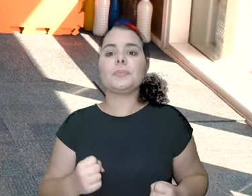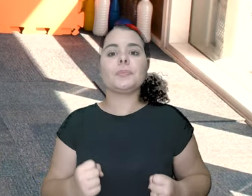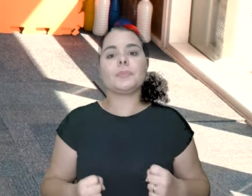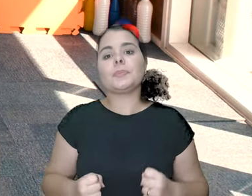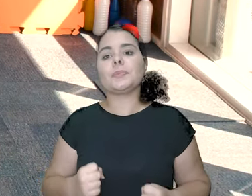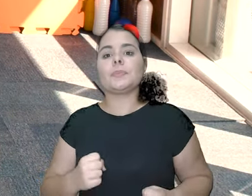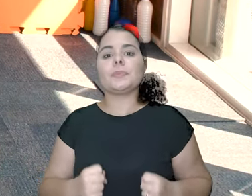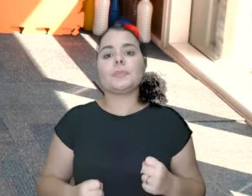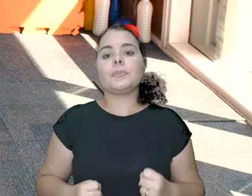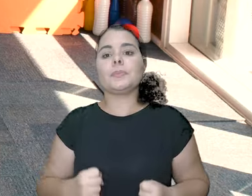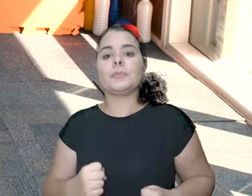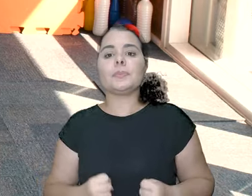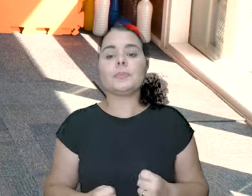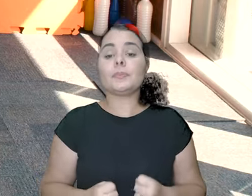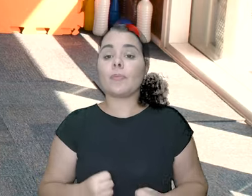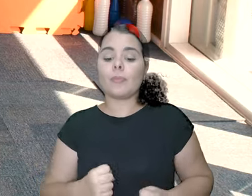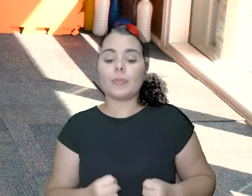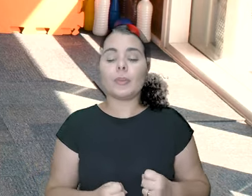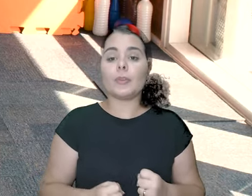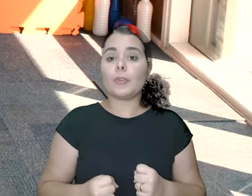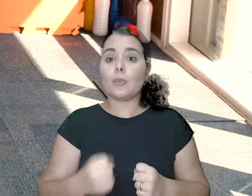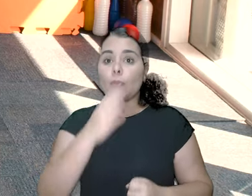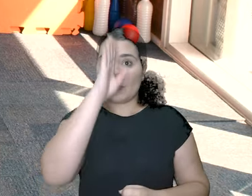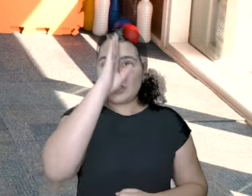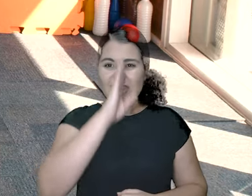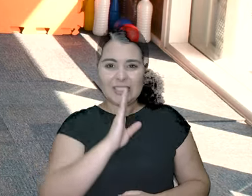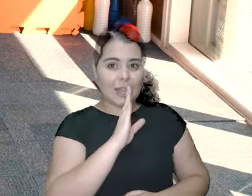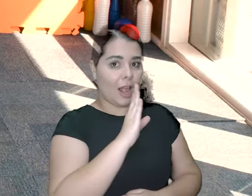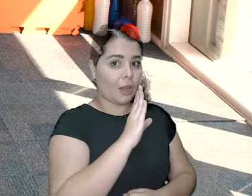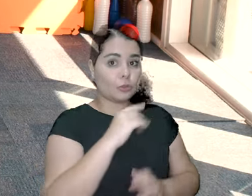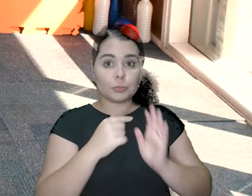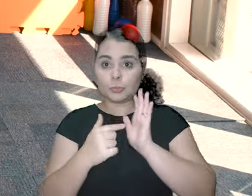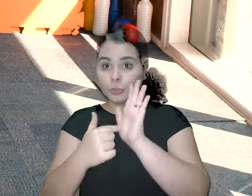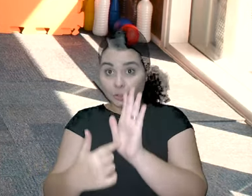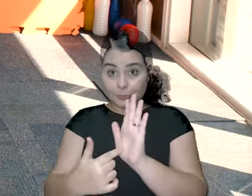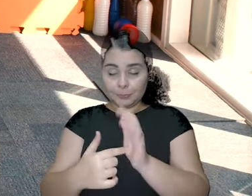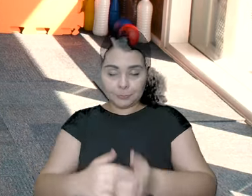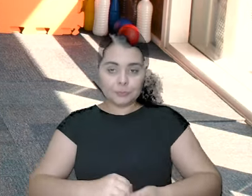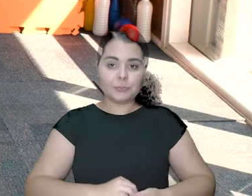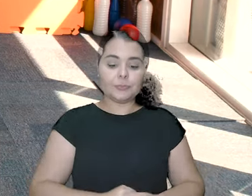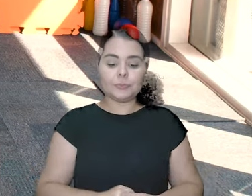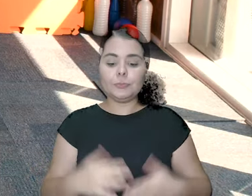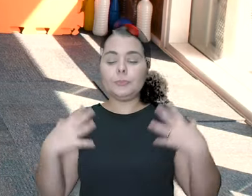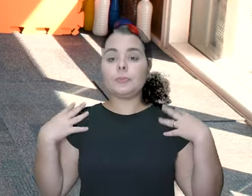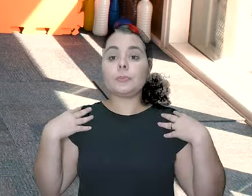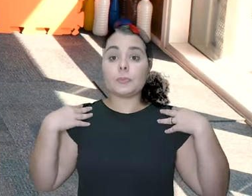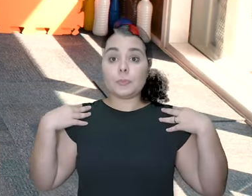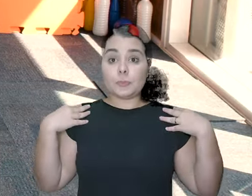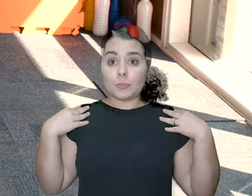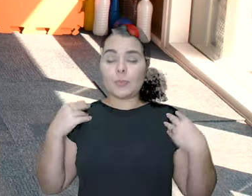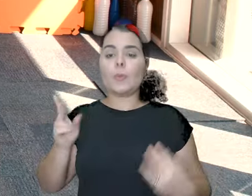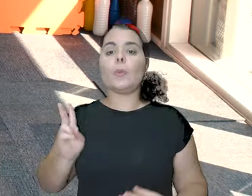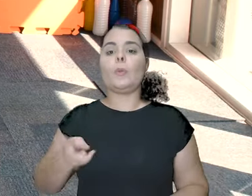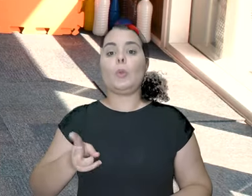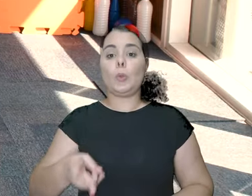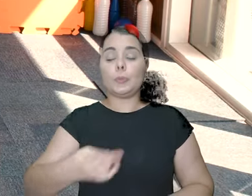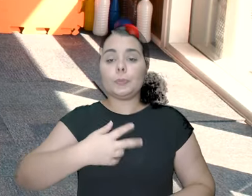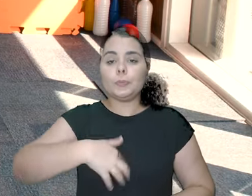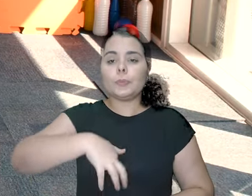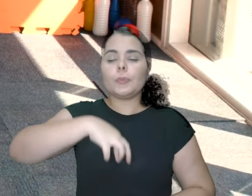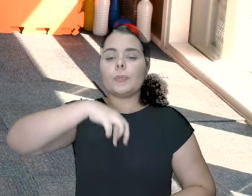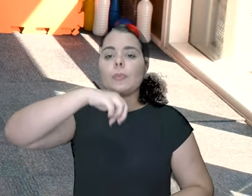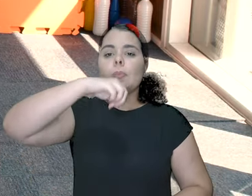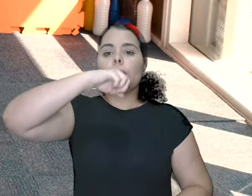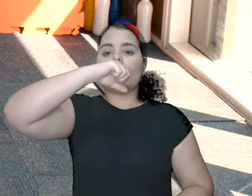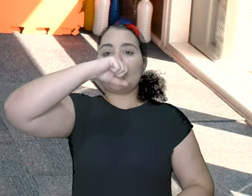Eleva o joelho. Eu vou fazer de lado para você ver o meu ombro. Mantenha a